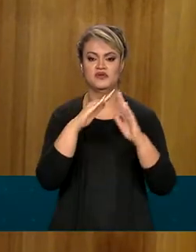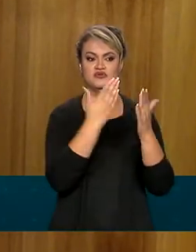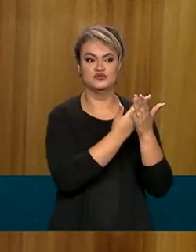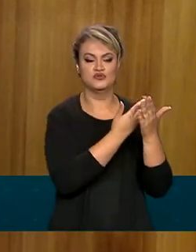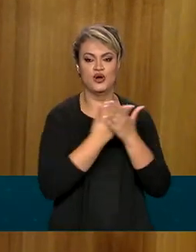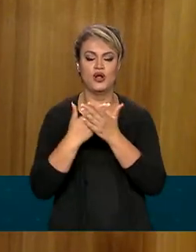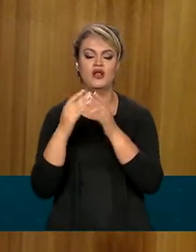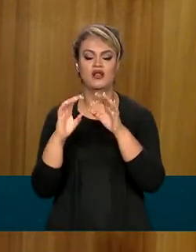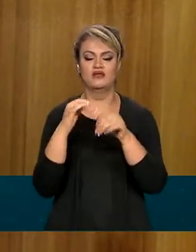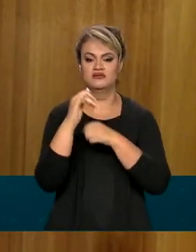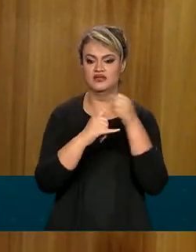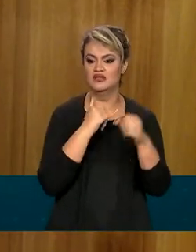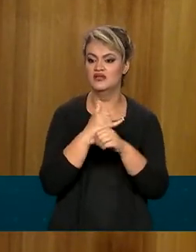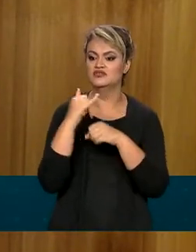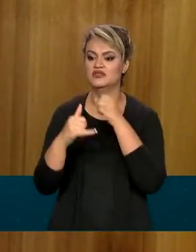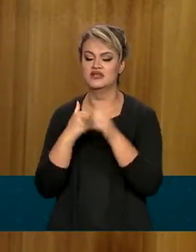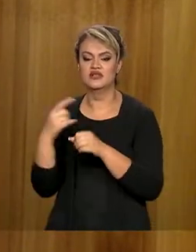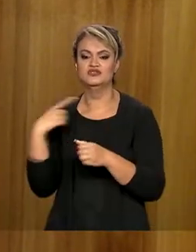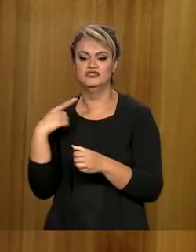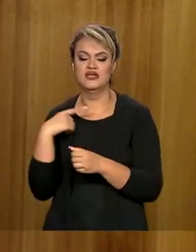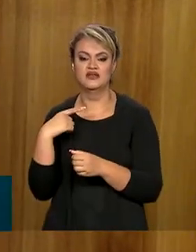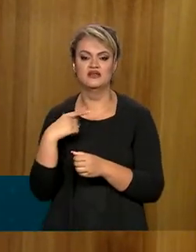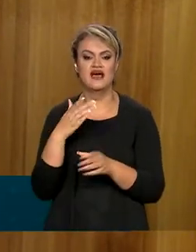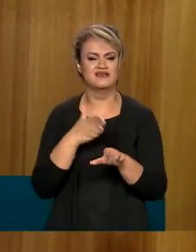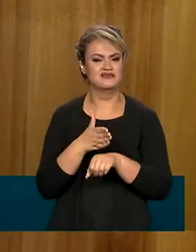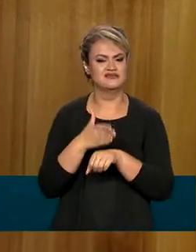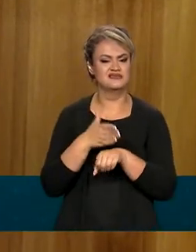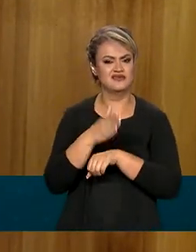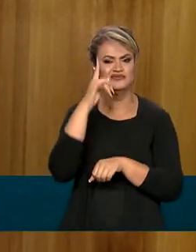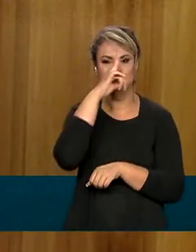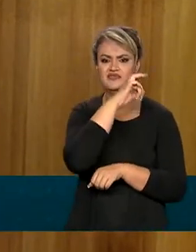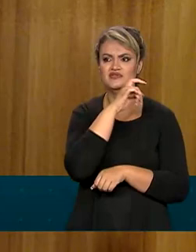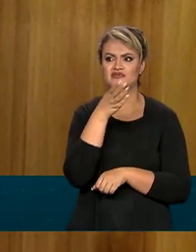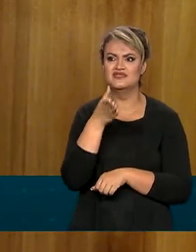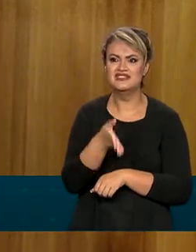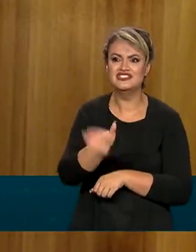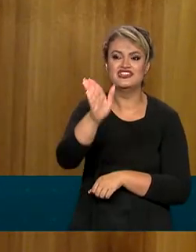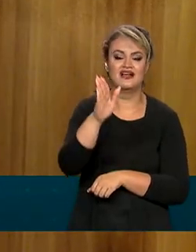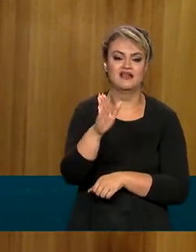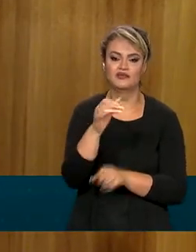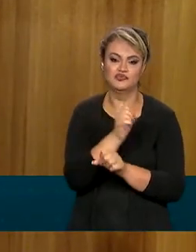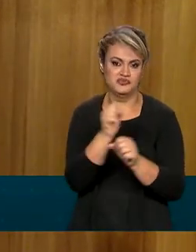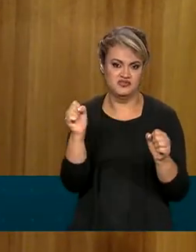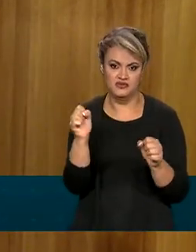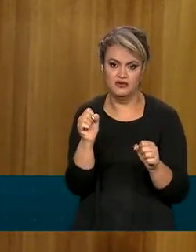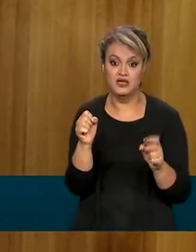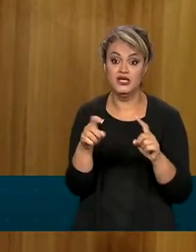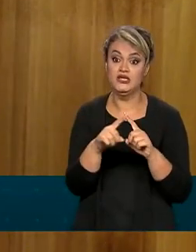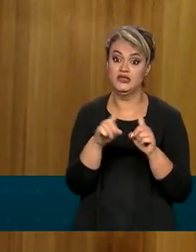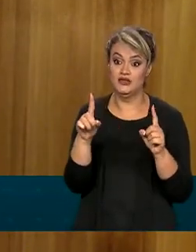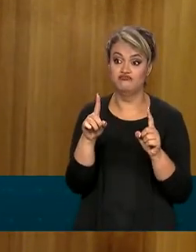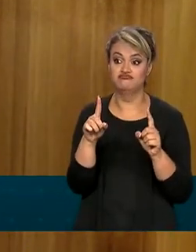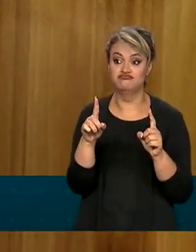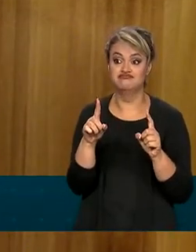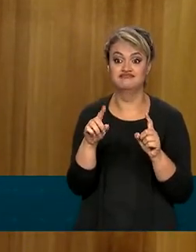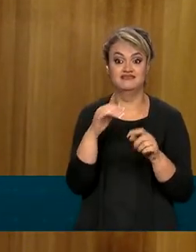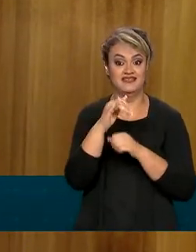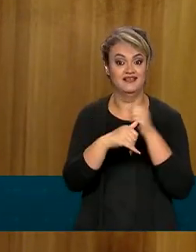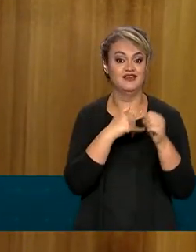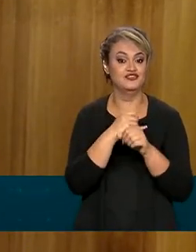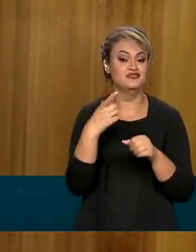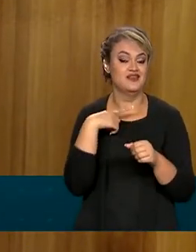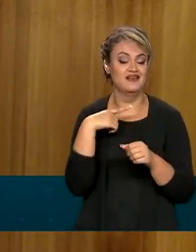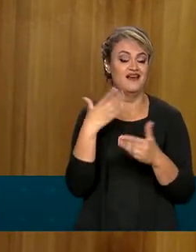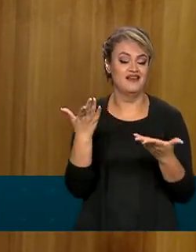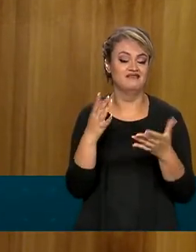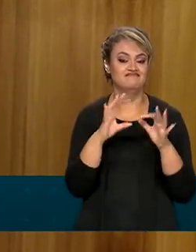todo o território nacional, de difícil acesso, você não tem outra forma de chegar nessas escolas com banda larga de qualidade. Começa